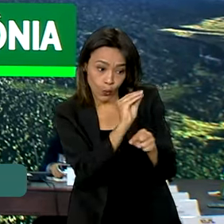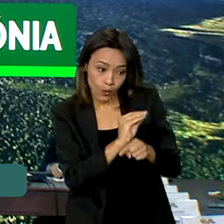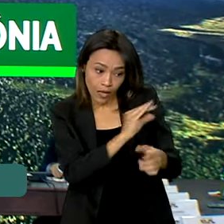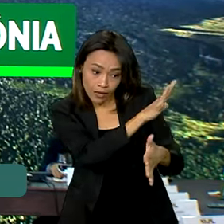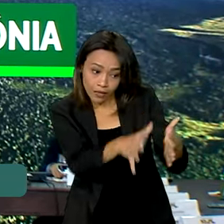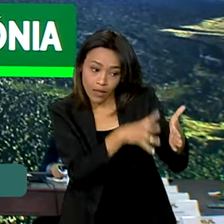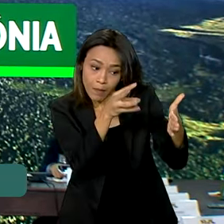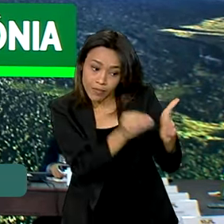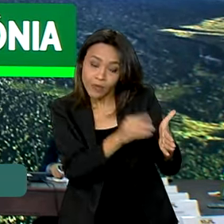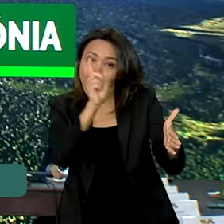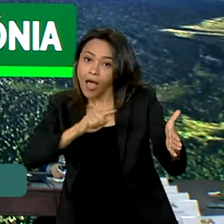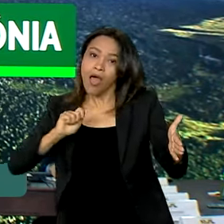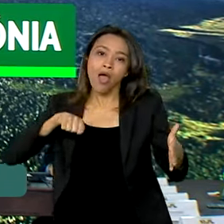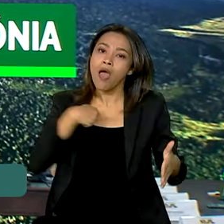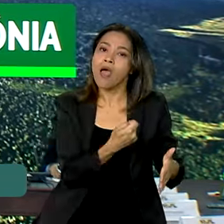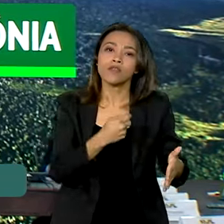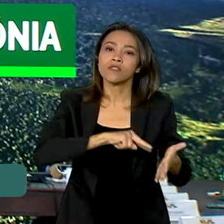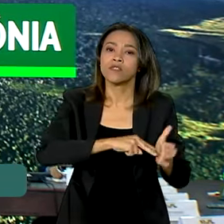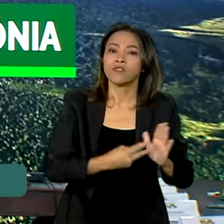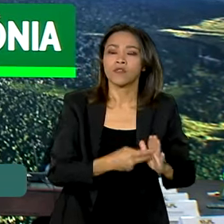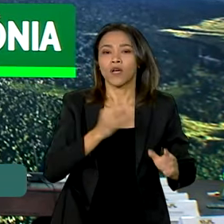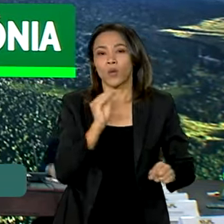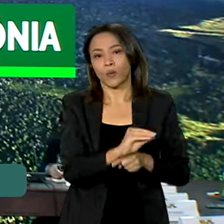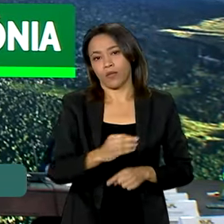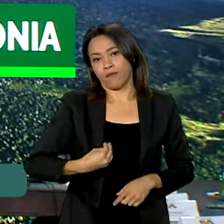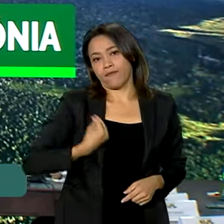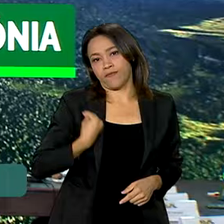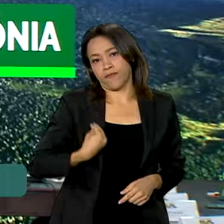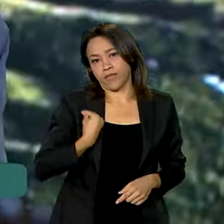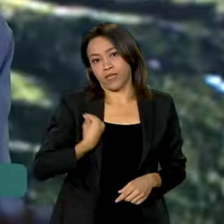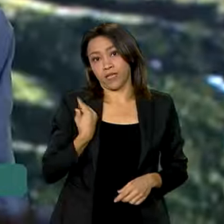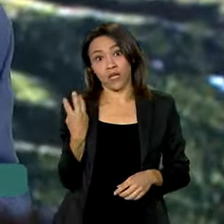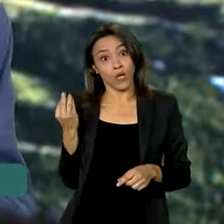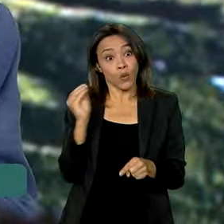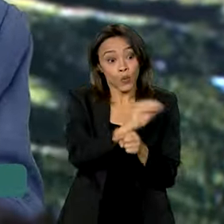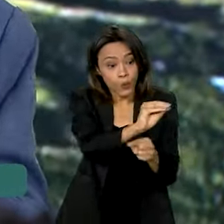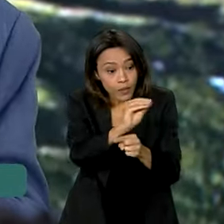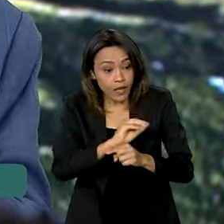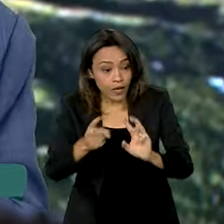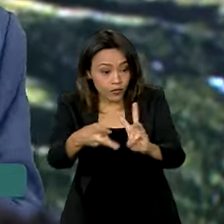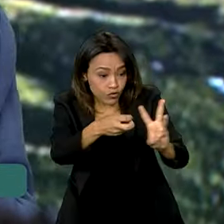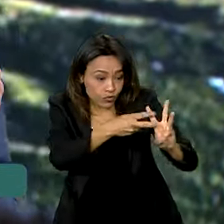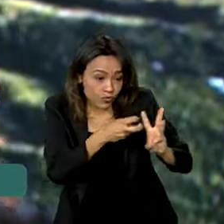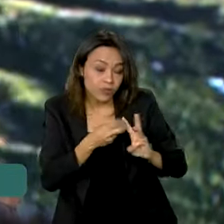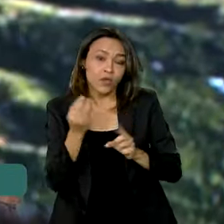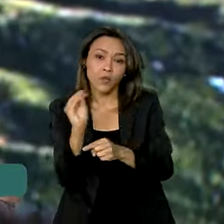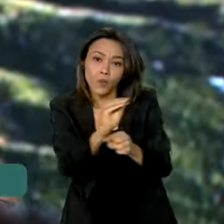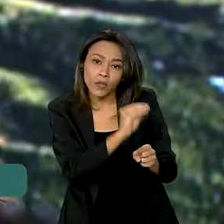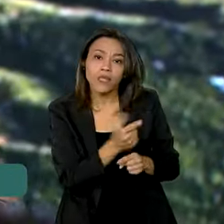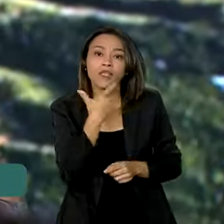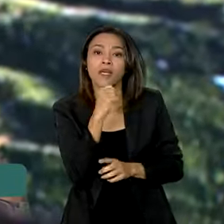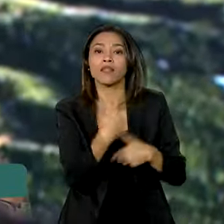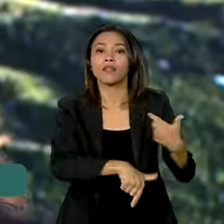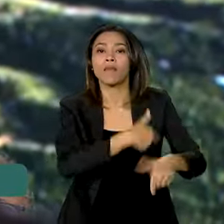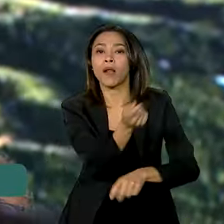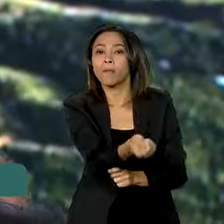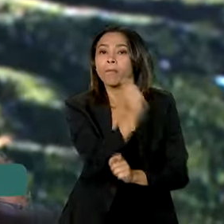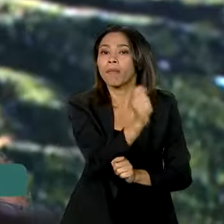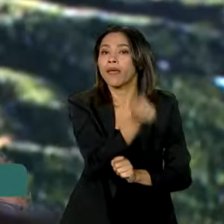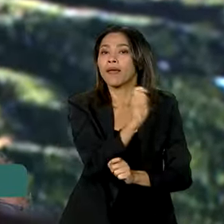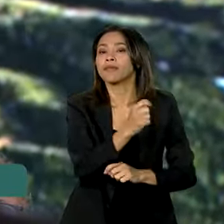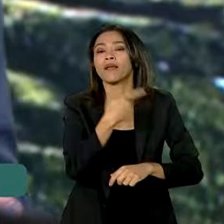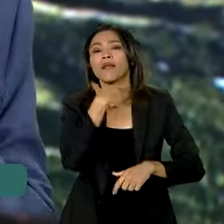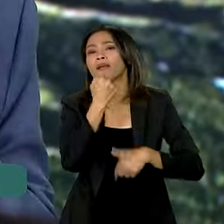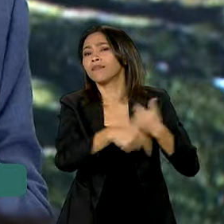significa cuidar da vida, significa cuidar dos nossos indígenas, dos nossos pescadores, dos nossos seringueiros,